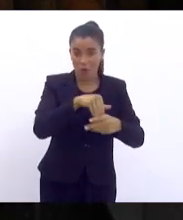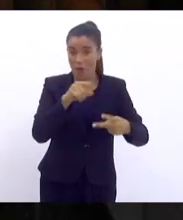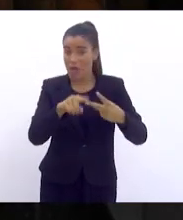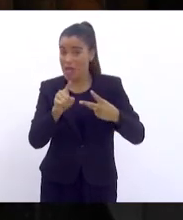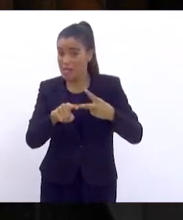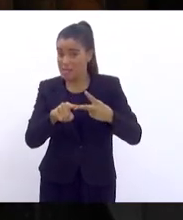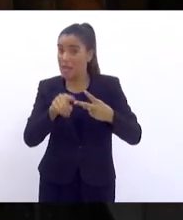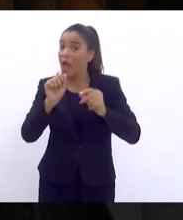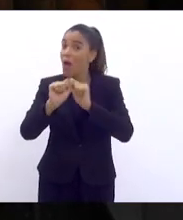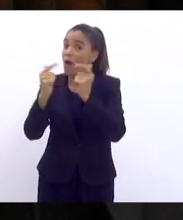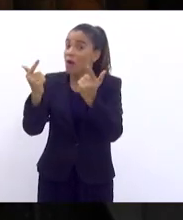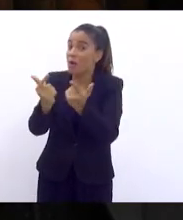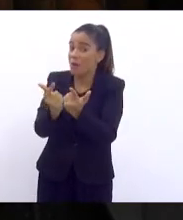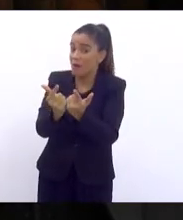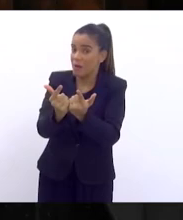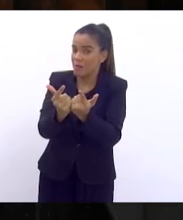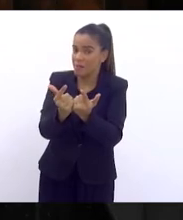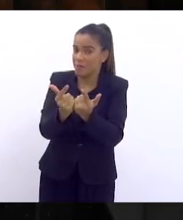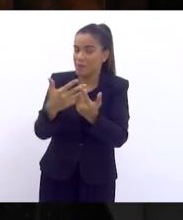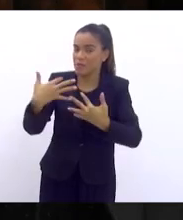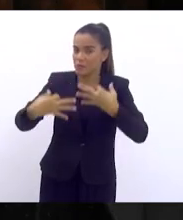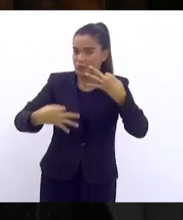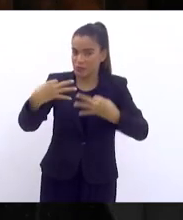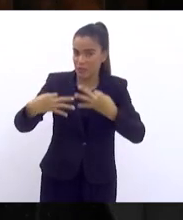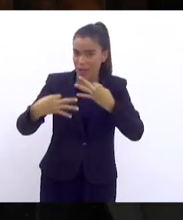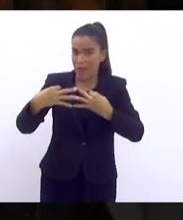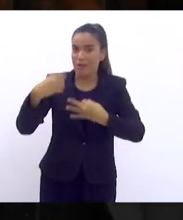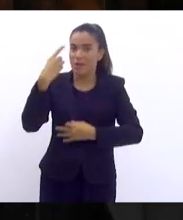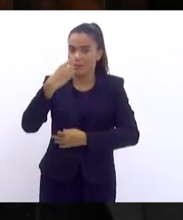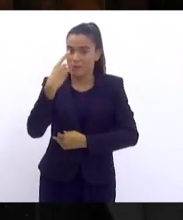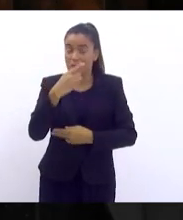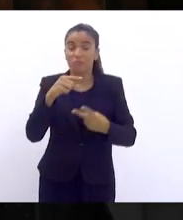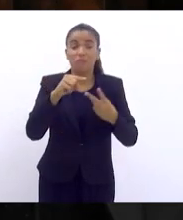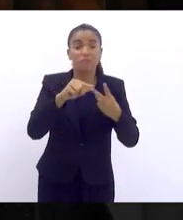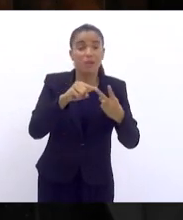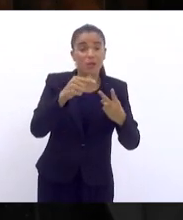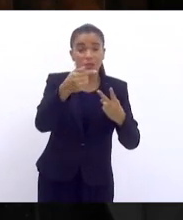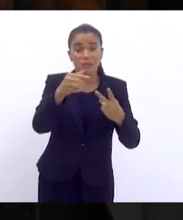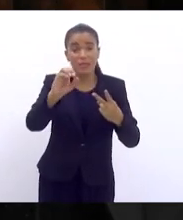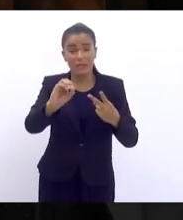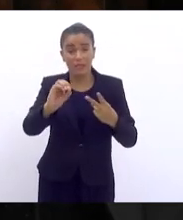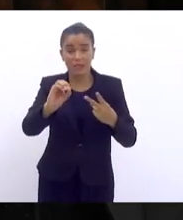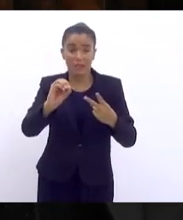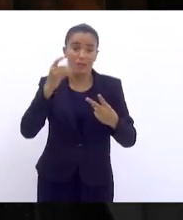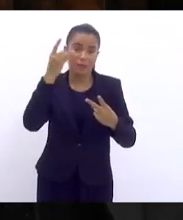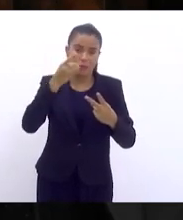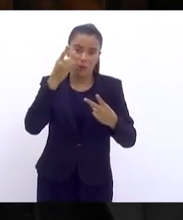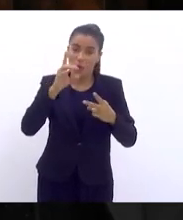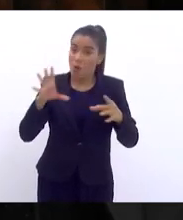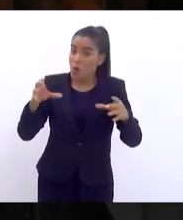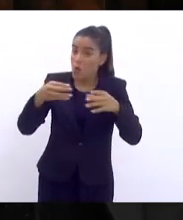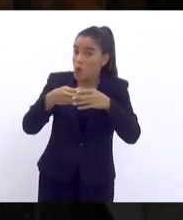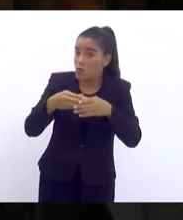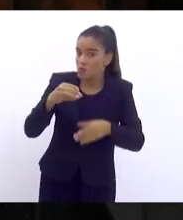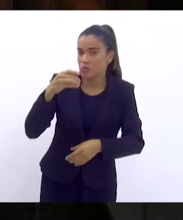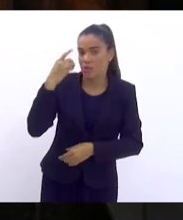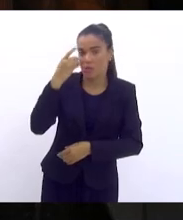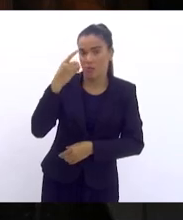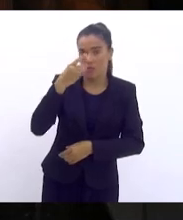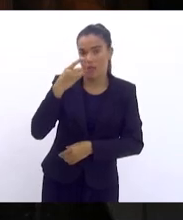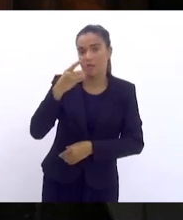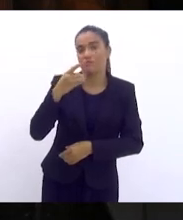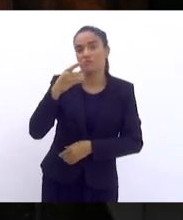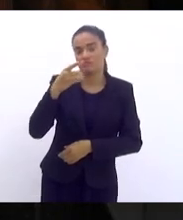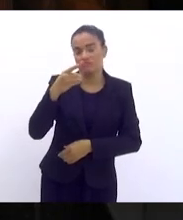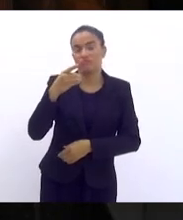parlamento, o conjunto dos 70 deputados. O conjunto dos 70 deputados representa.